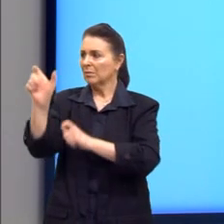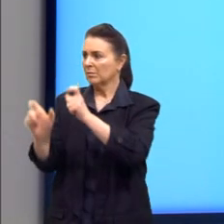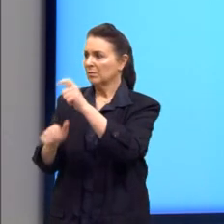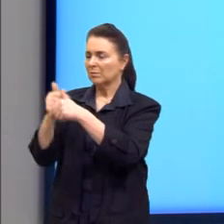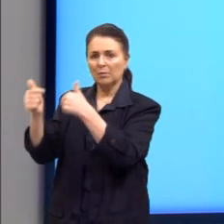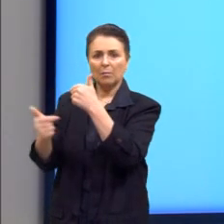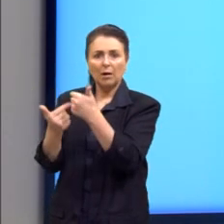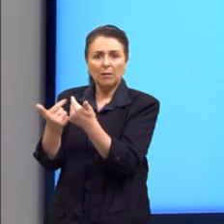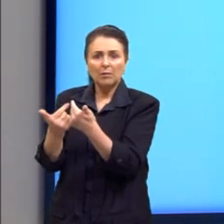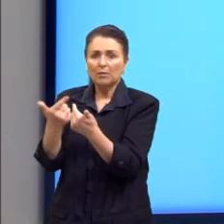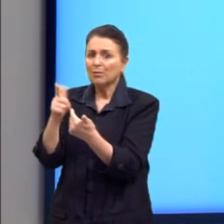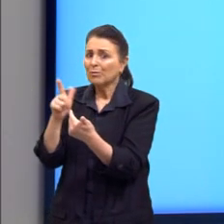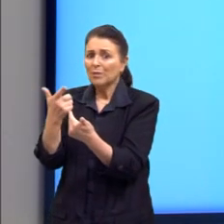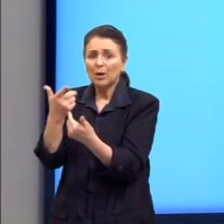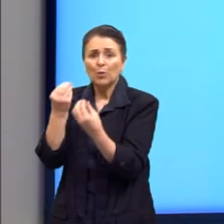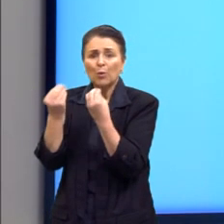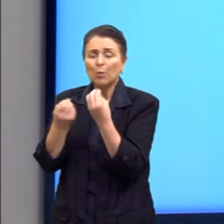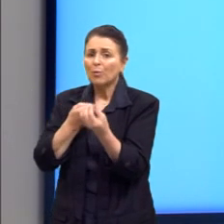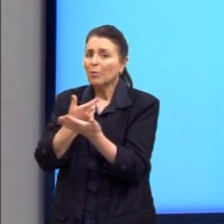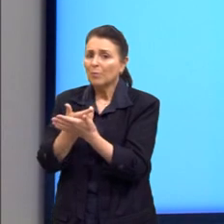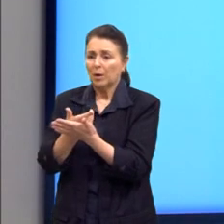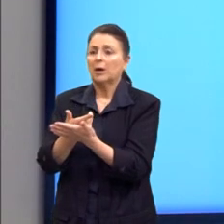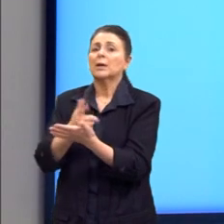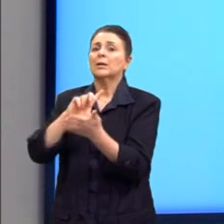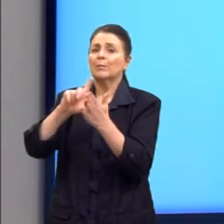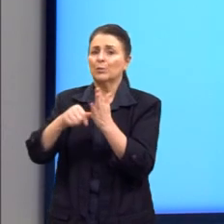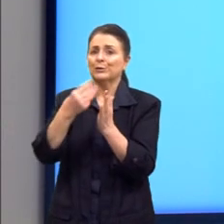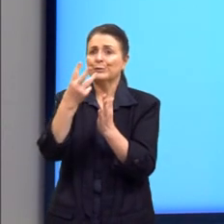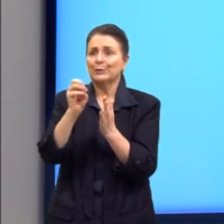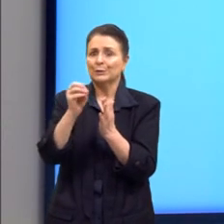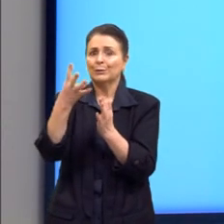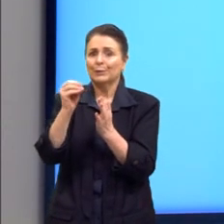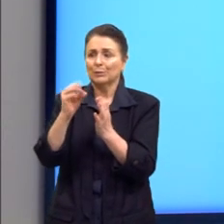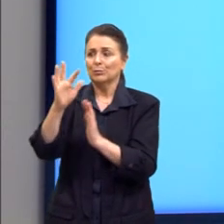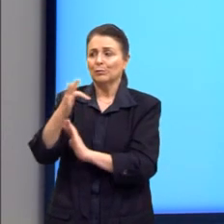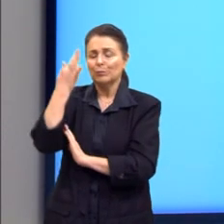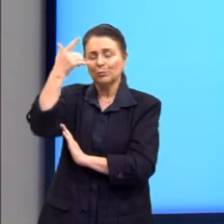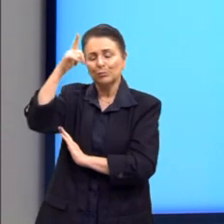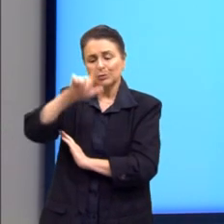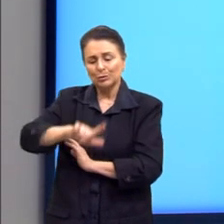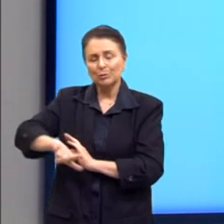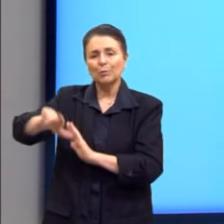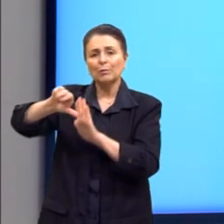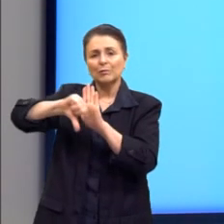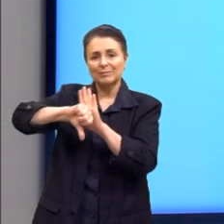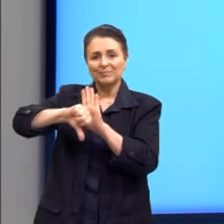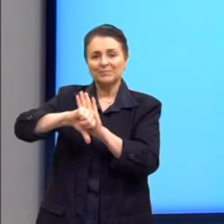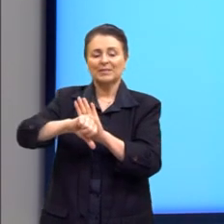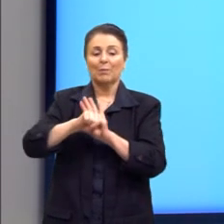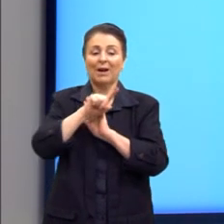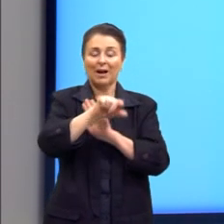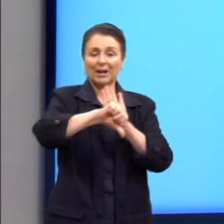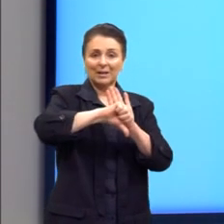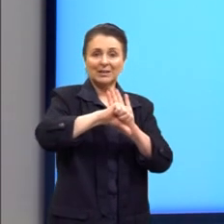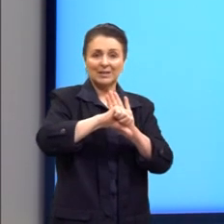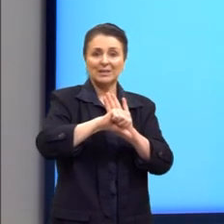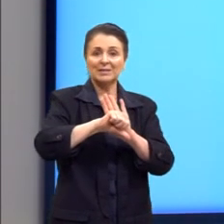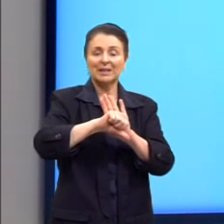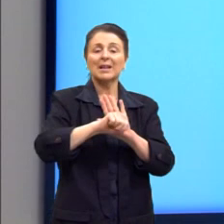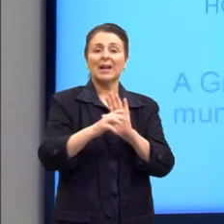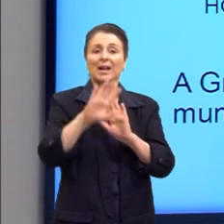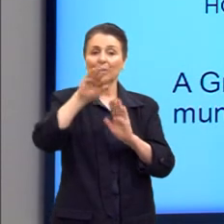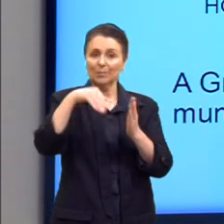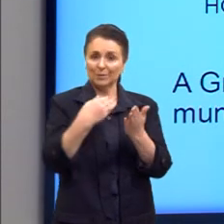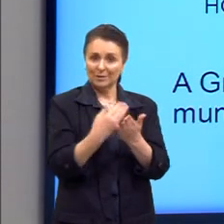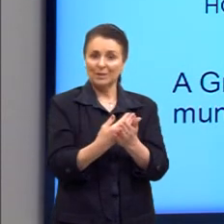trabalhadora e, daqui a 40 anos, vai ter outra crise. Então, essas crises permitem a acumulação de capital por alguns.